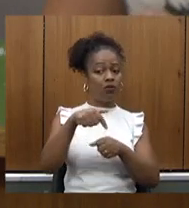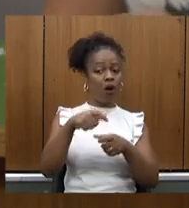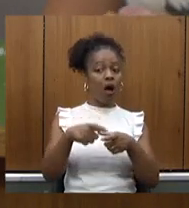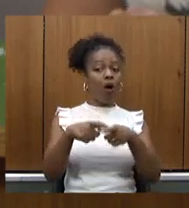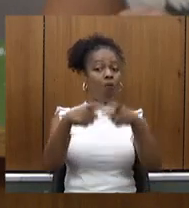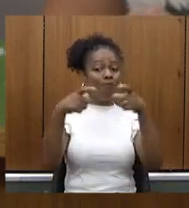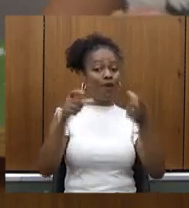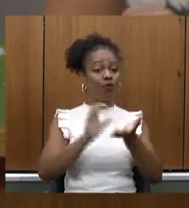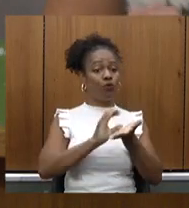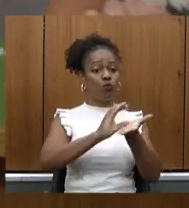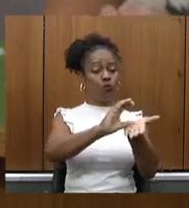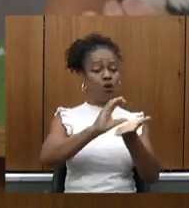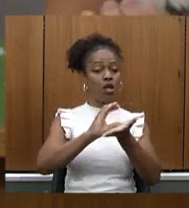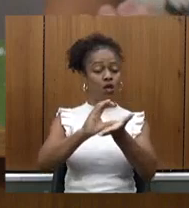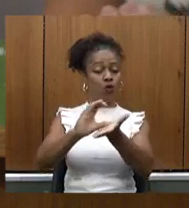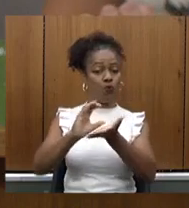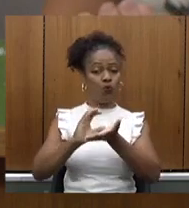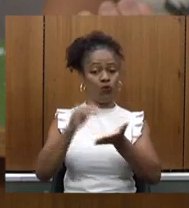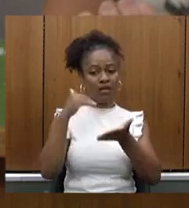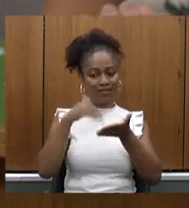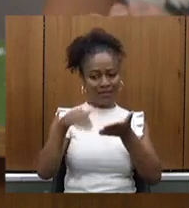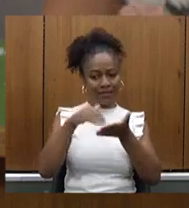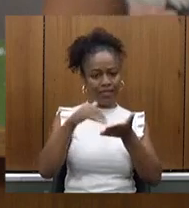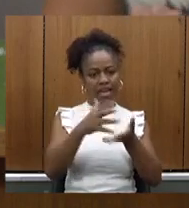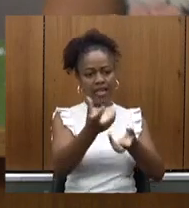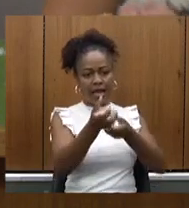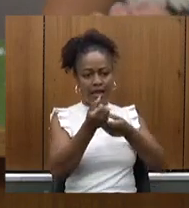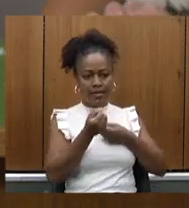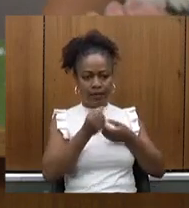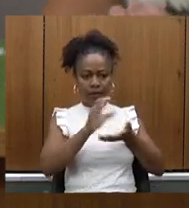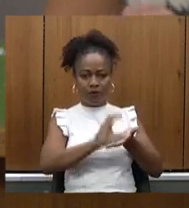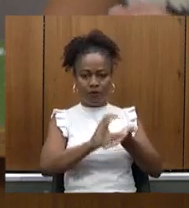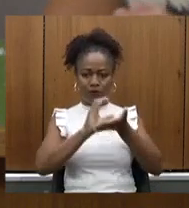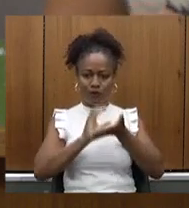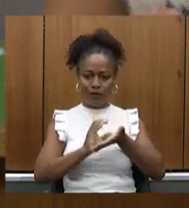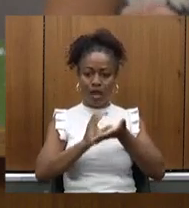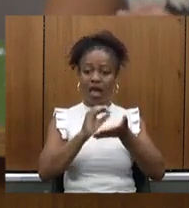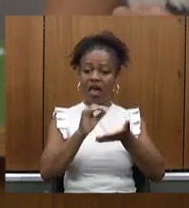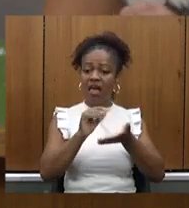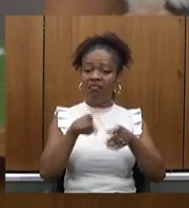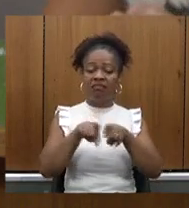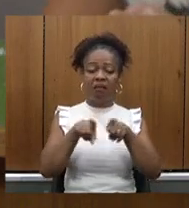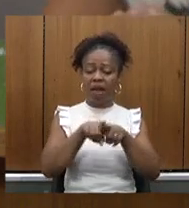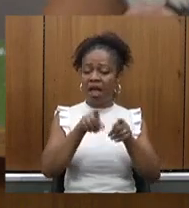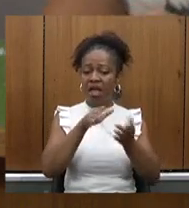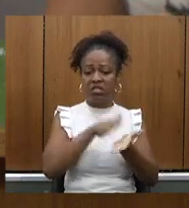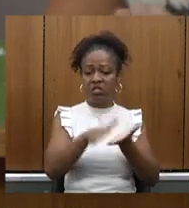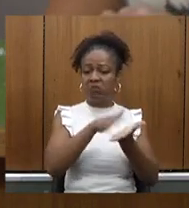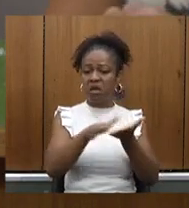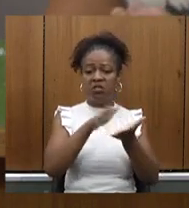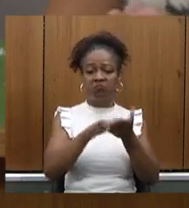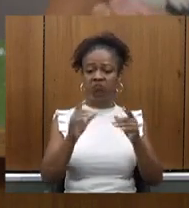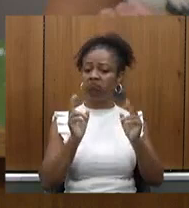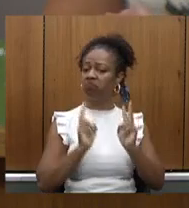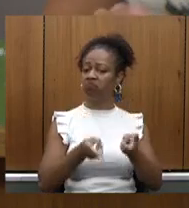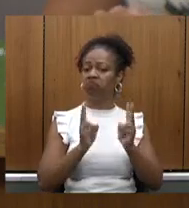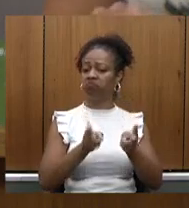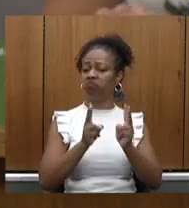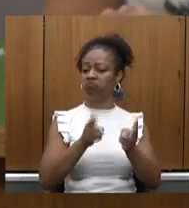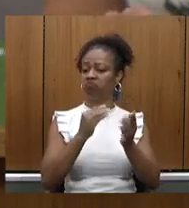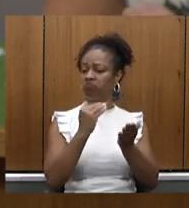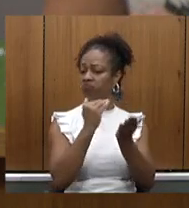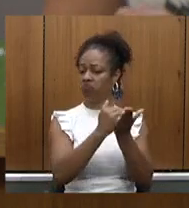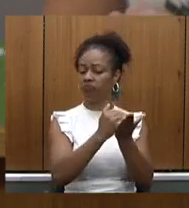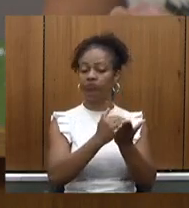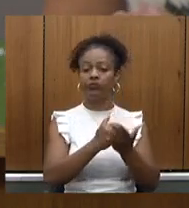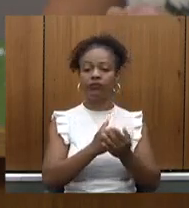que vai receber da Secretaria Estadual de Saúde praticamente sem aumento de despesas e o município de Belo Horizonte então assumiu junto com